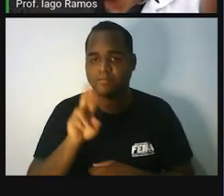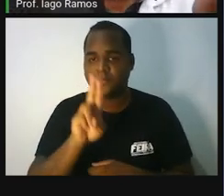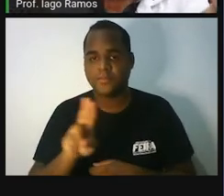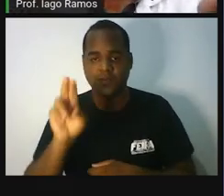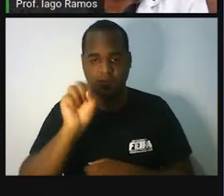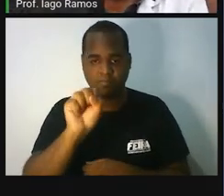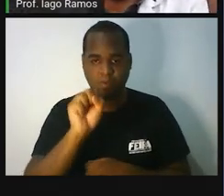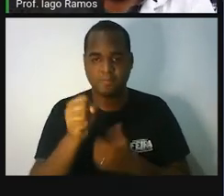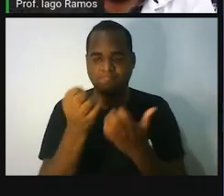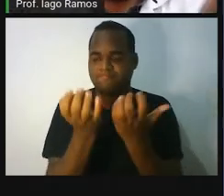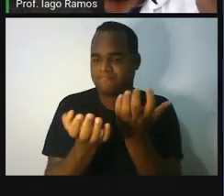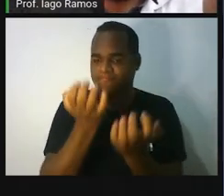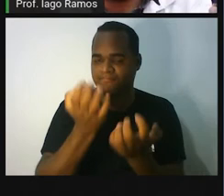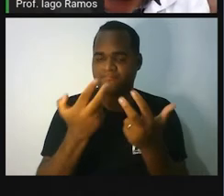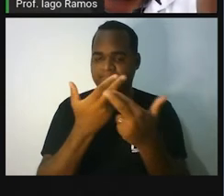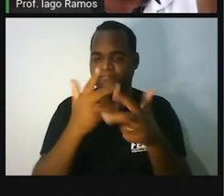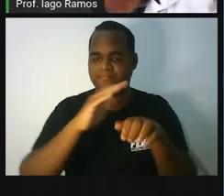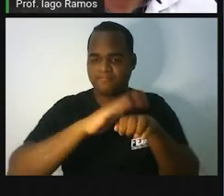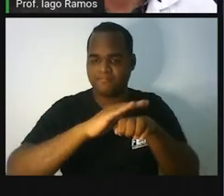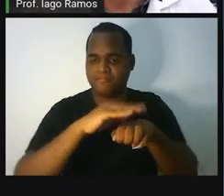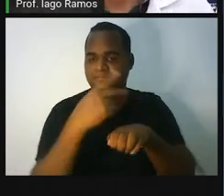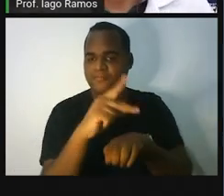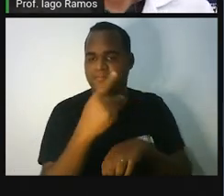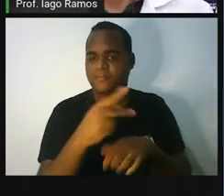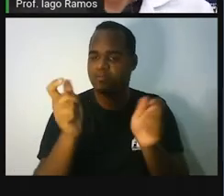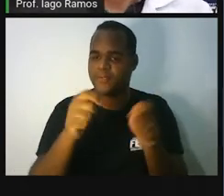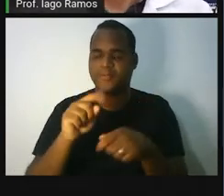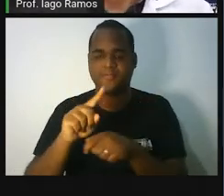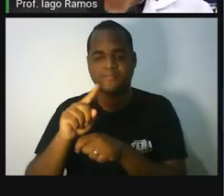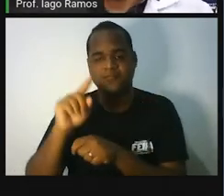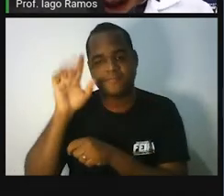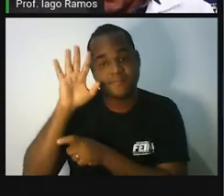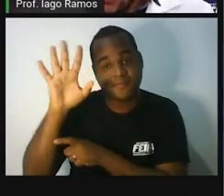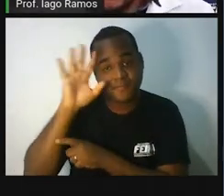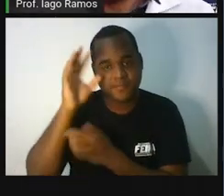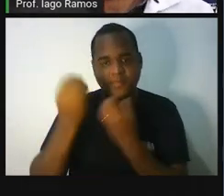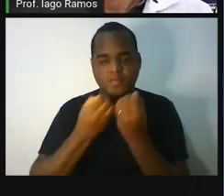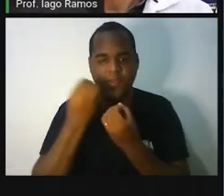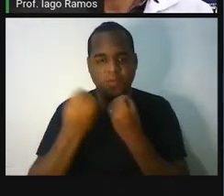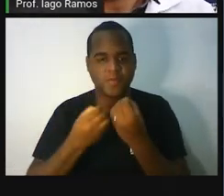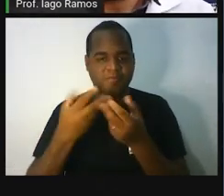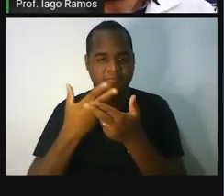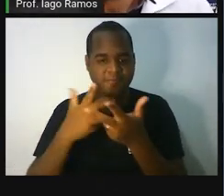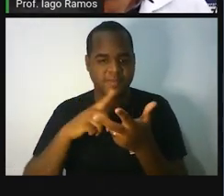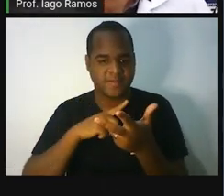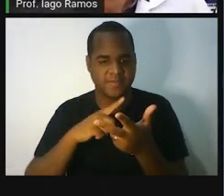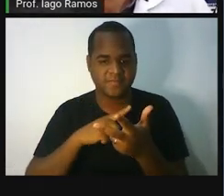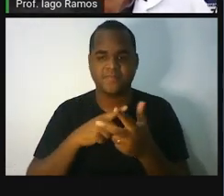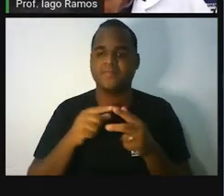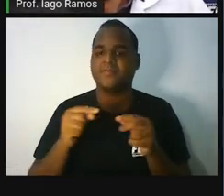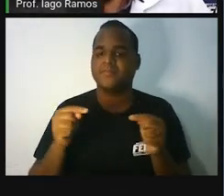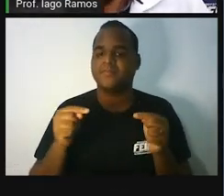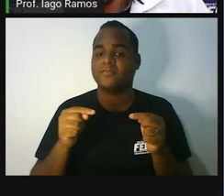estar usando objetos nas suas mãos, ó, para estar imaginando como é que isso funciona. Tá bom?